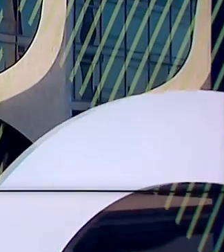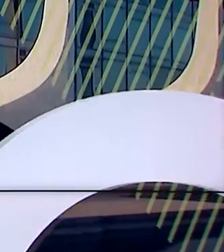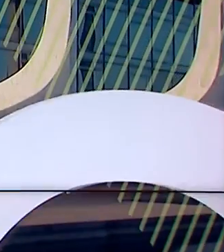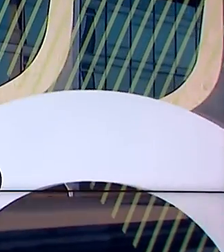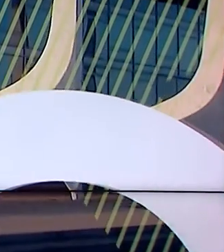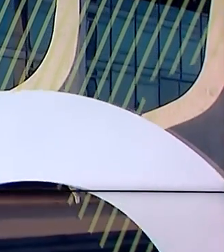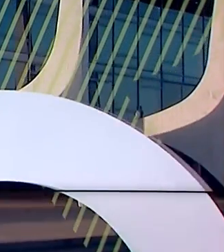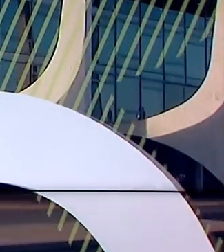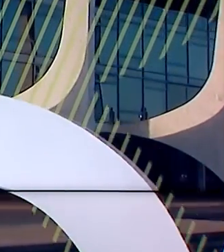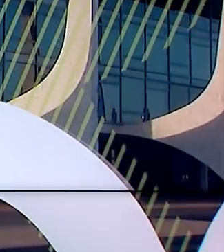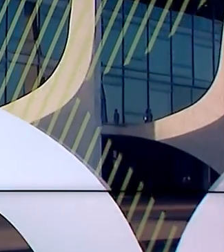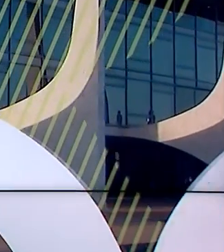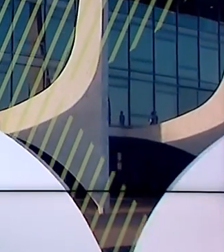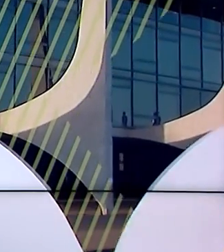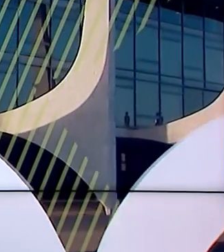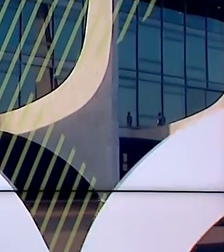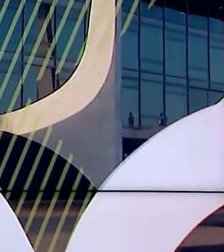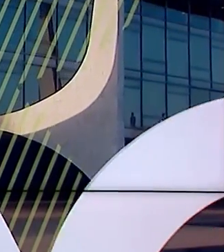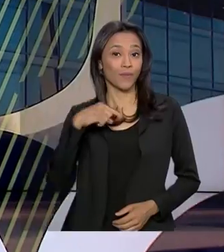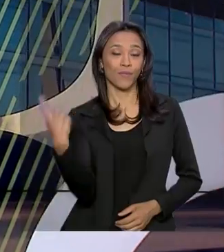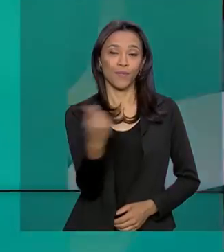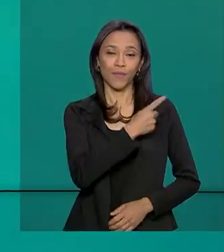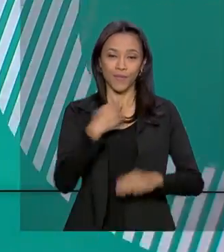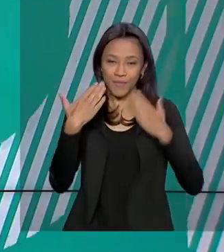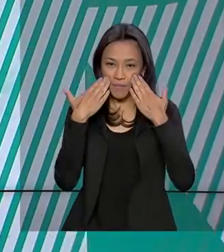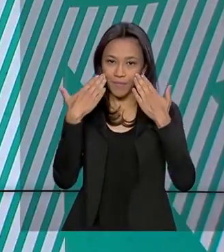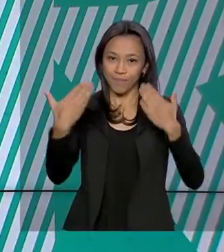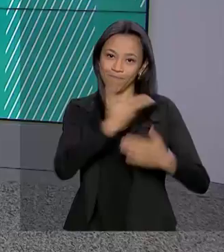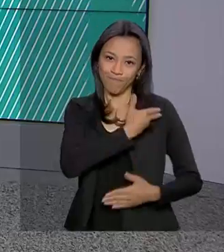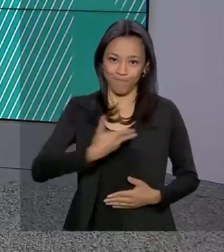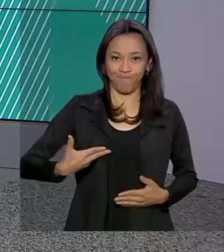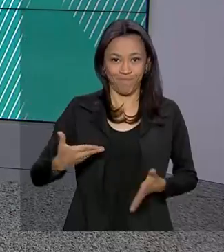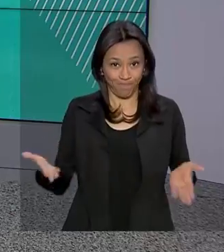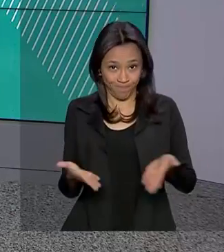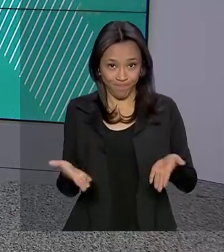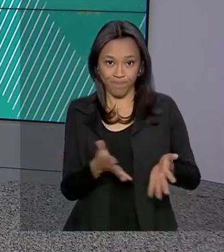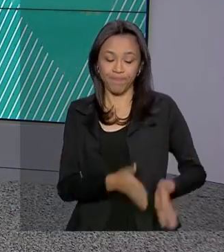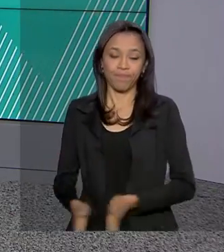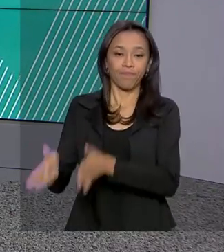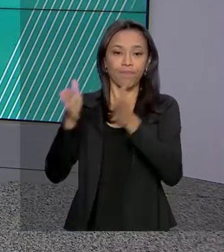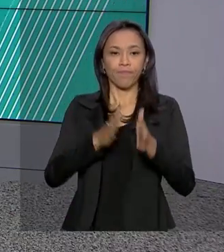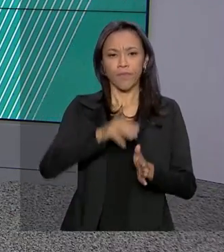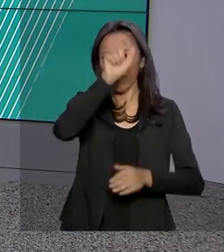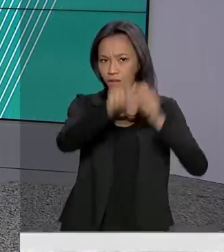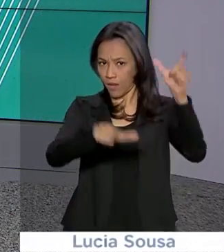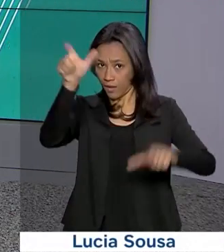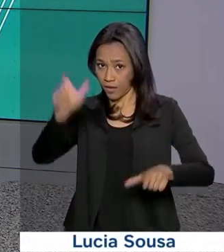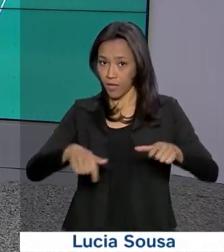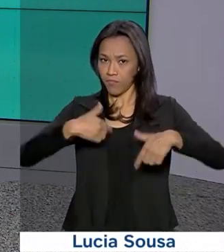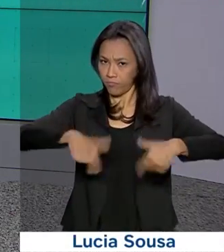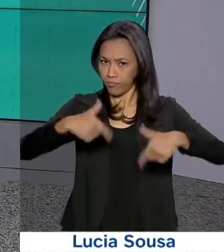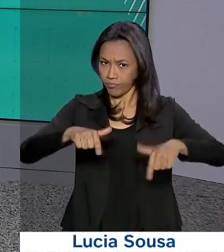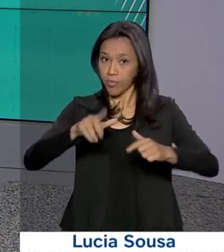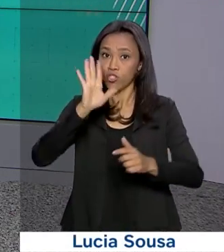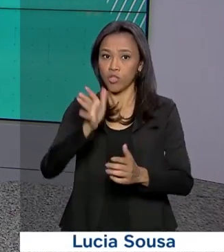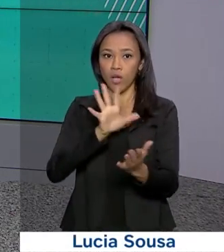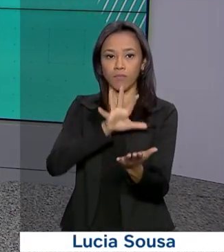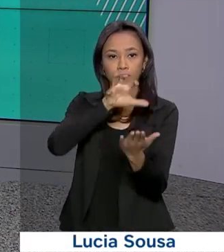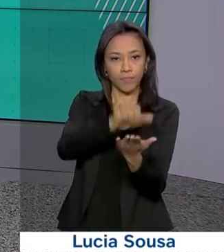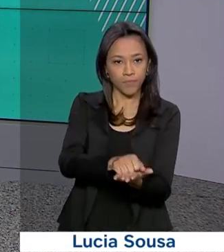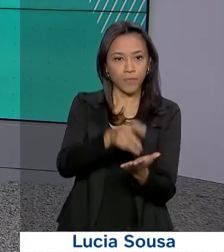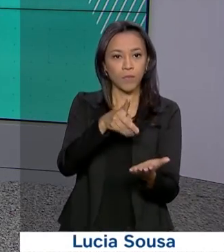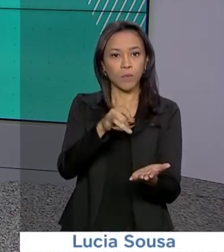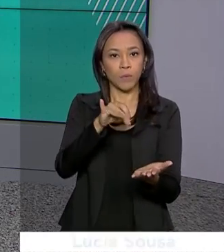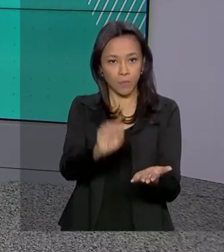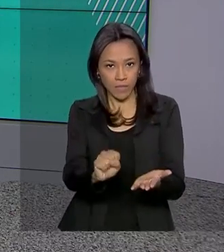Olá, eu sou o Roberto Camargo e estamos no ar com o Governo Agora. Trabalhadores cadastrados no PIS-PASEP nascidos em